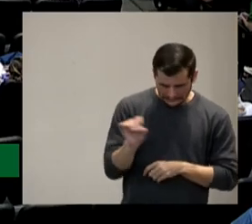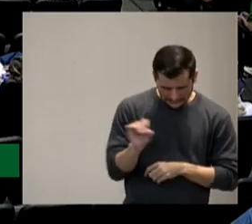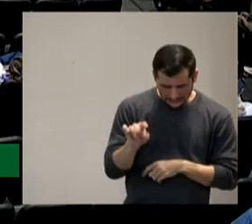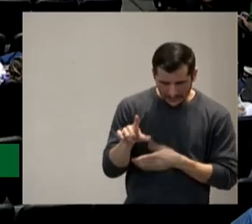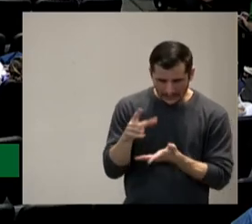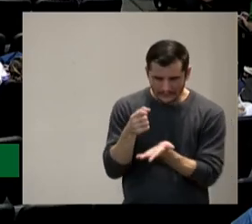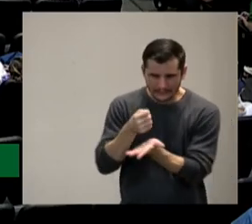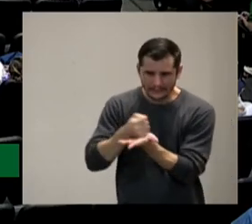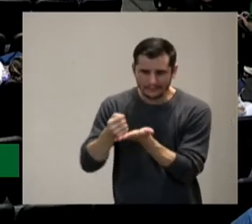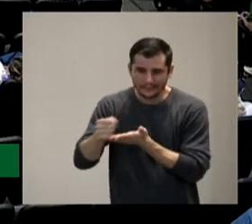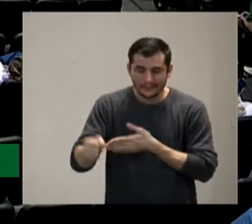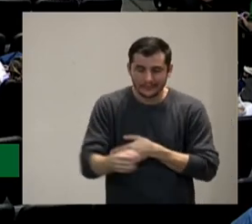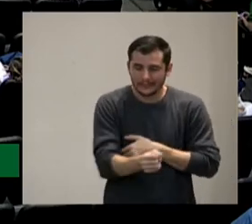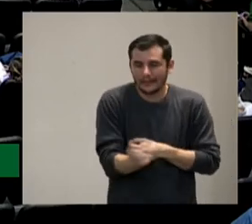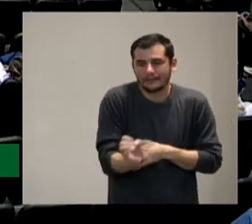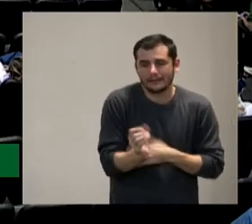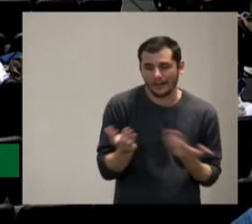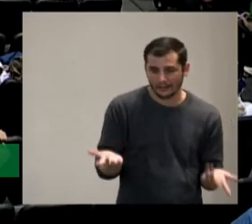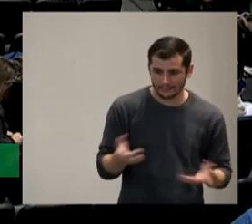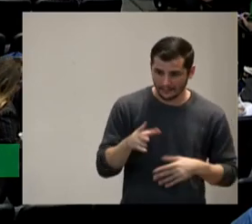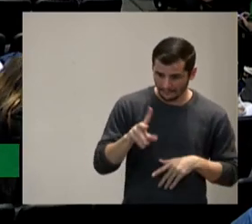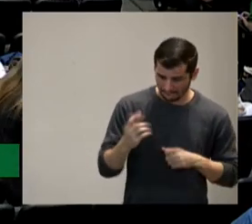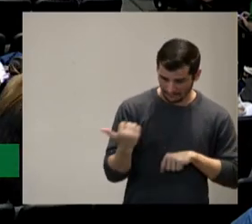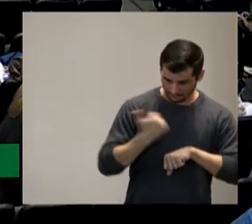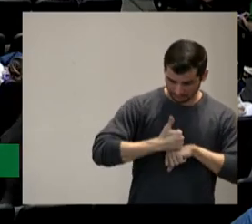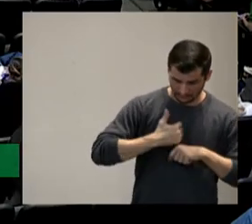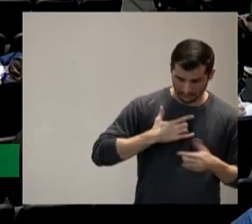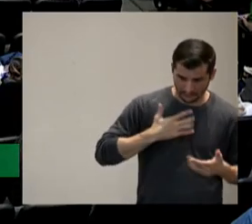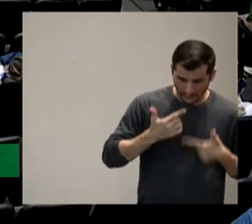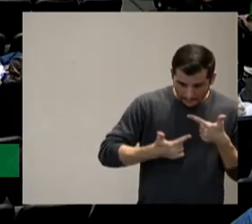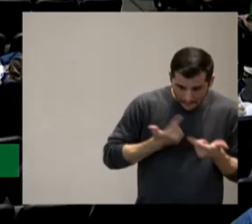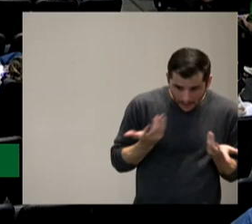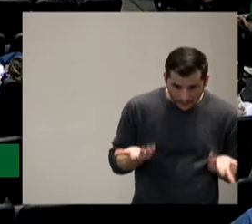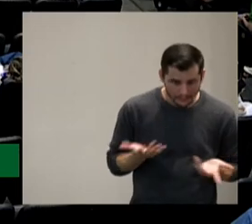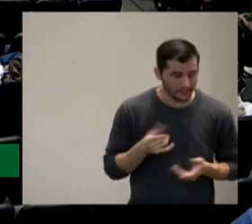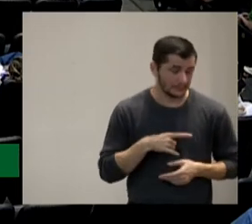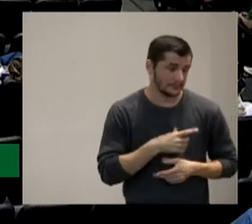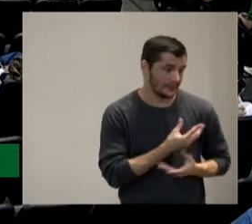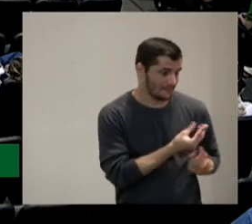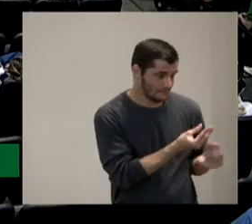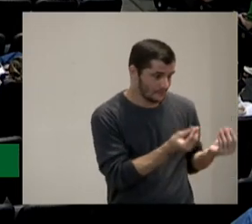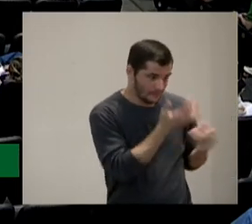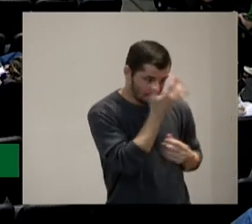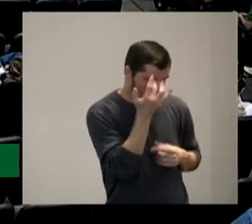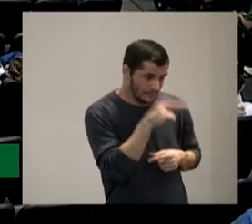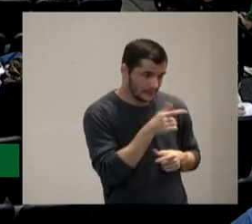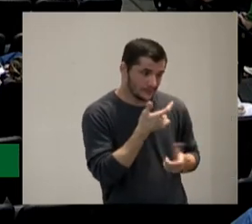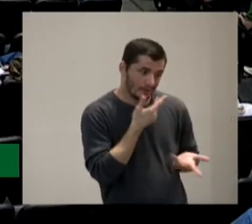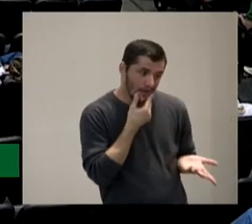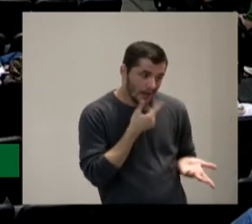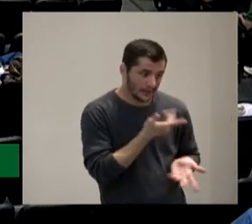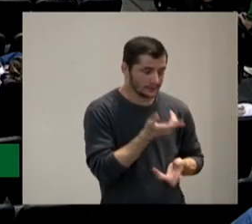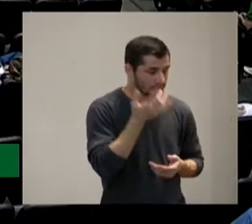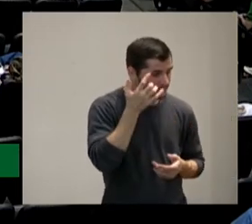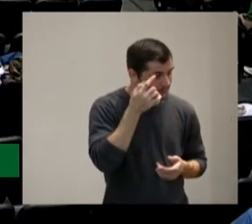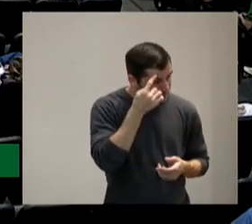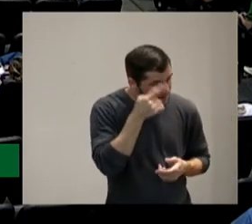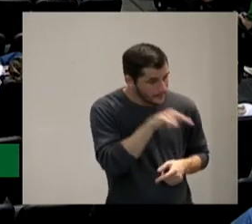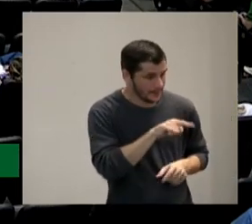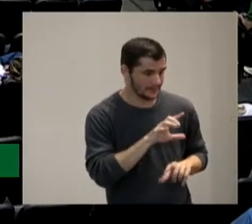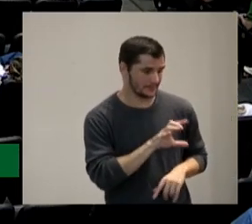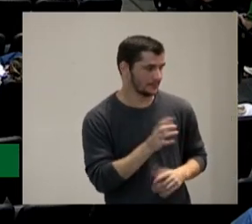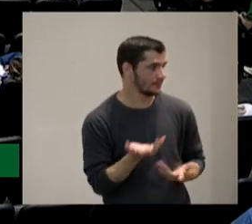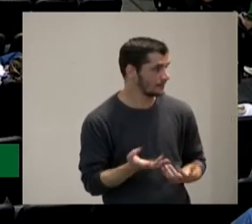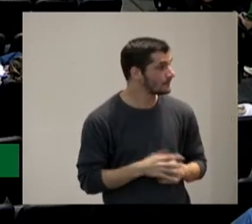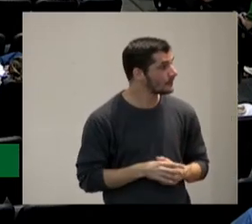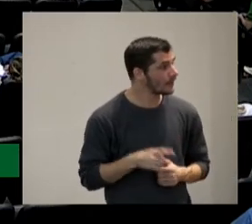tomando meu emprego é o que eles muitos acham e aí você tem que escutar trazer para o grupo